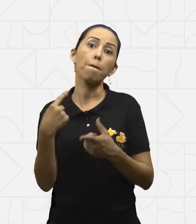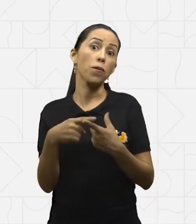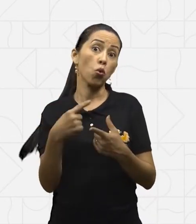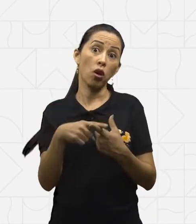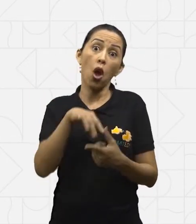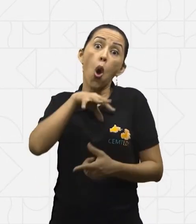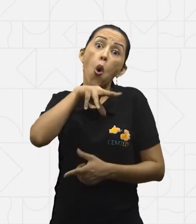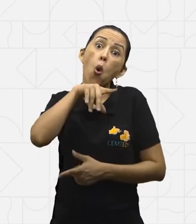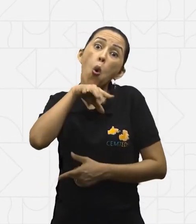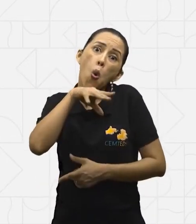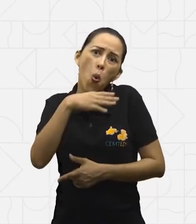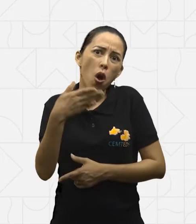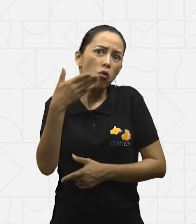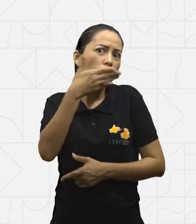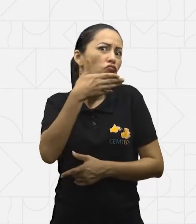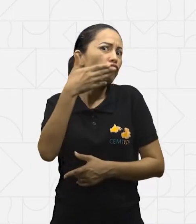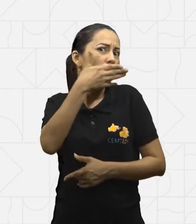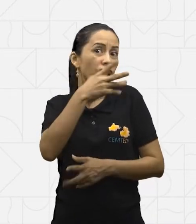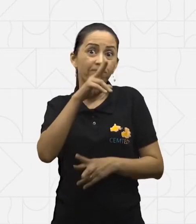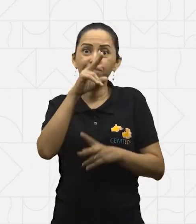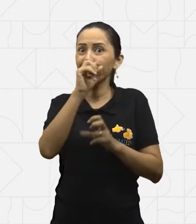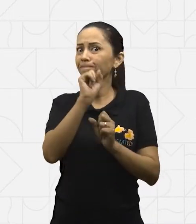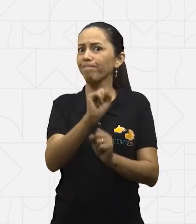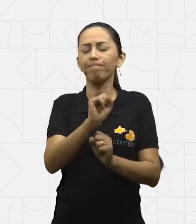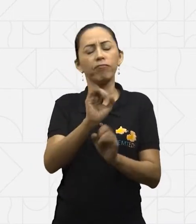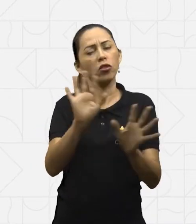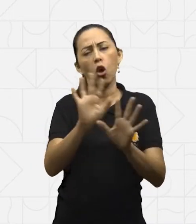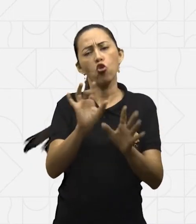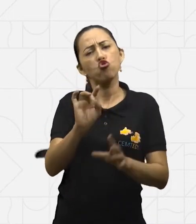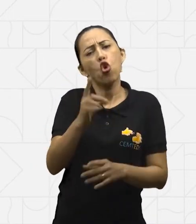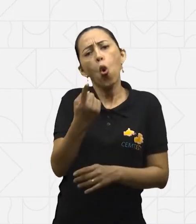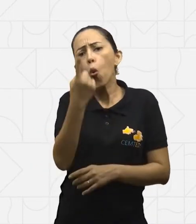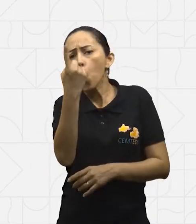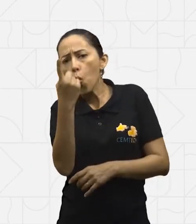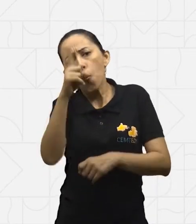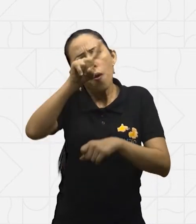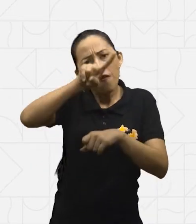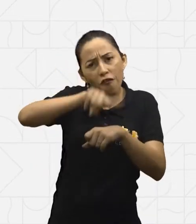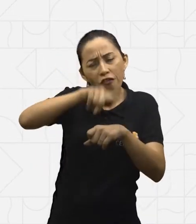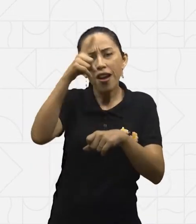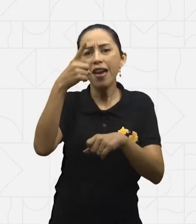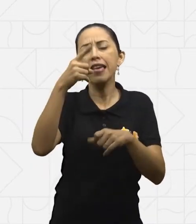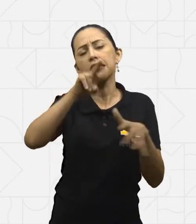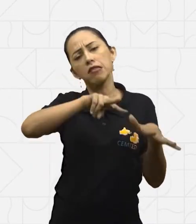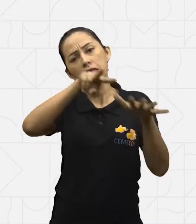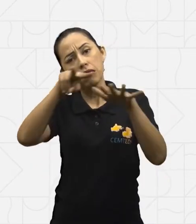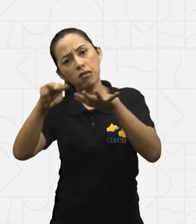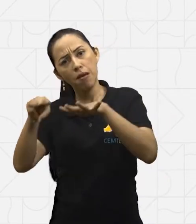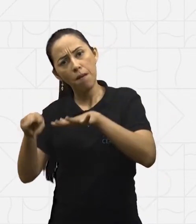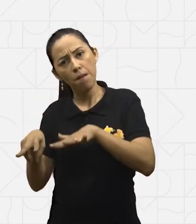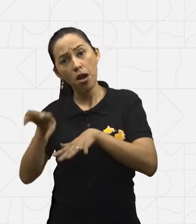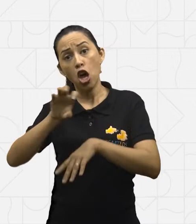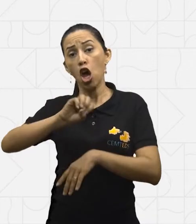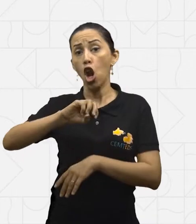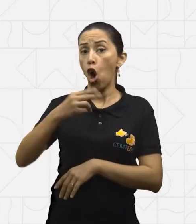Então, uma vez por semana, uma vez a cada 15 dias, seria o consumir bolo,